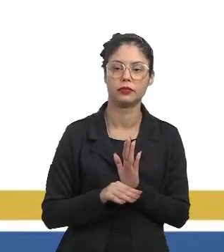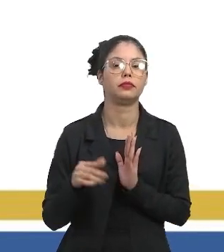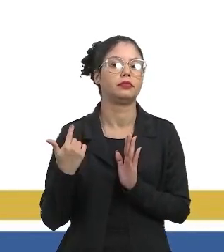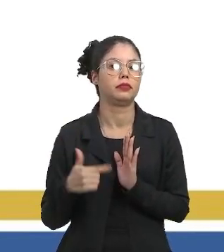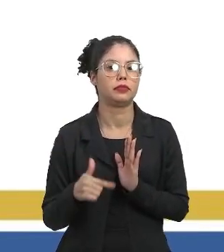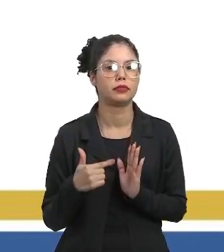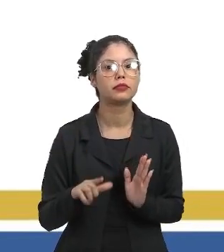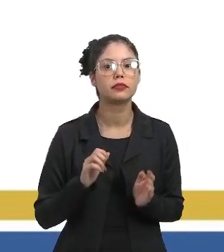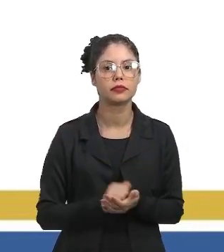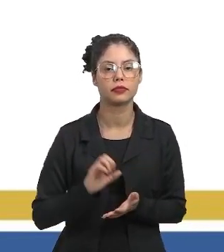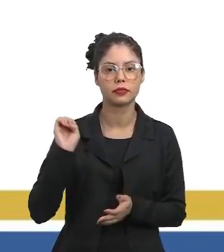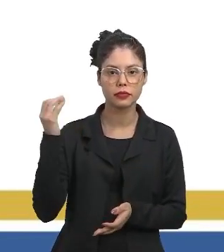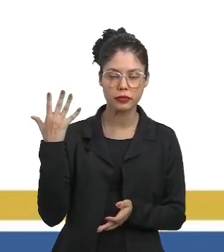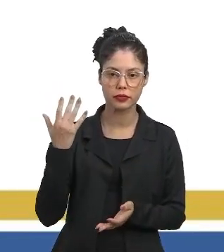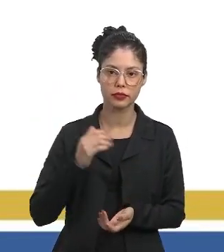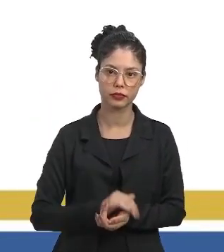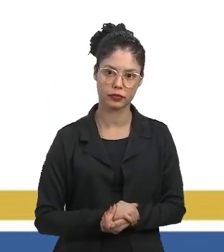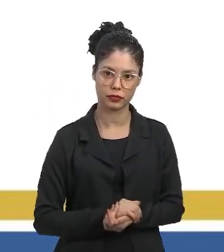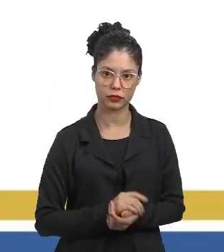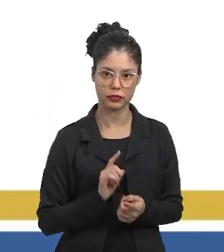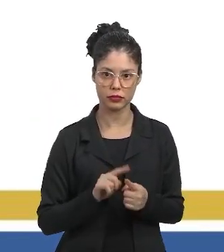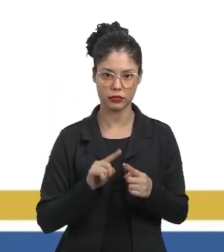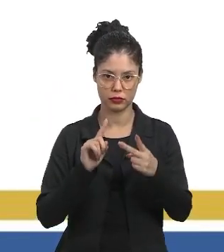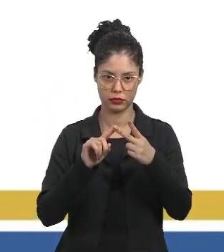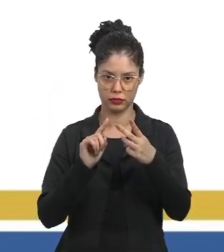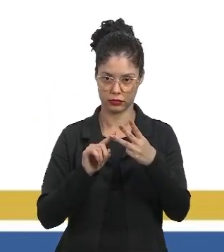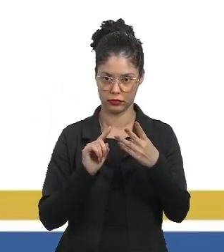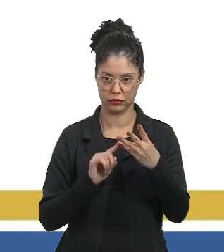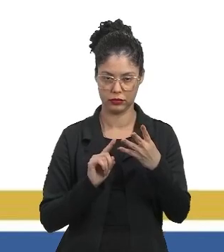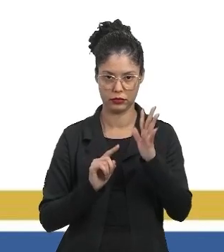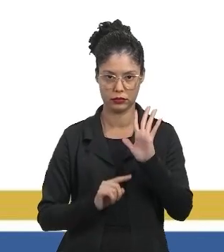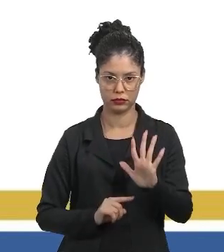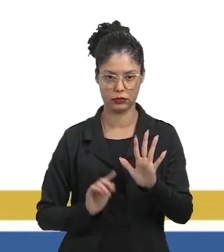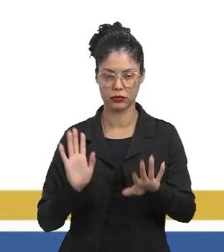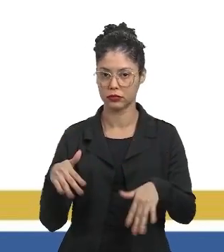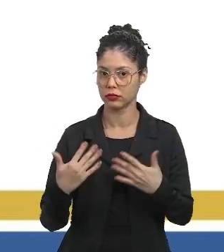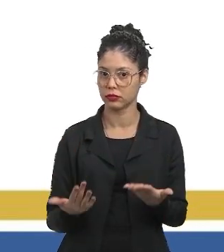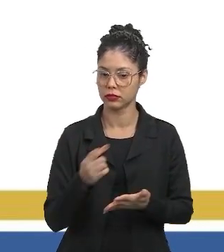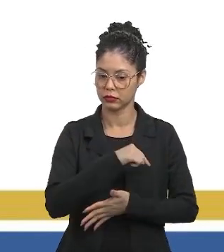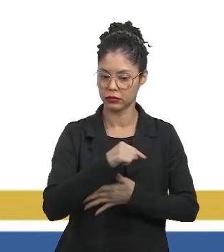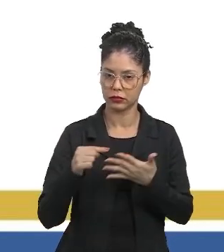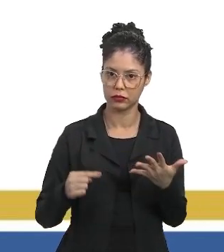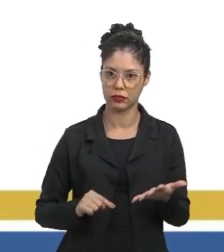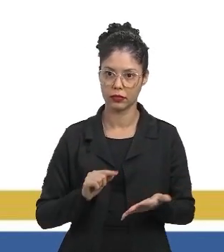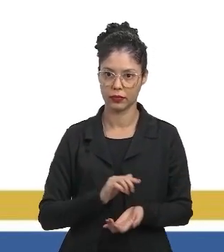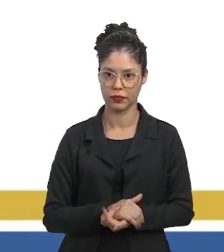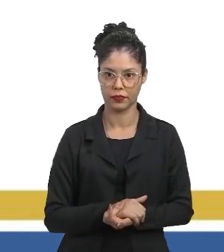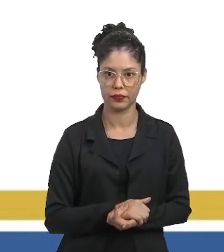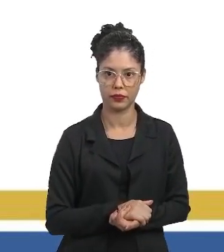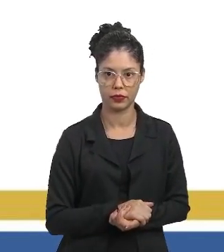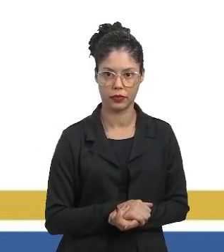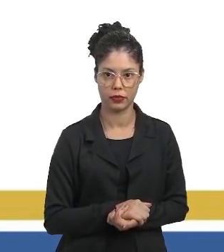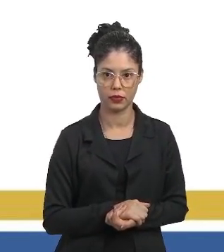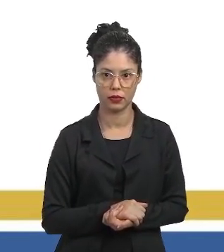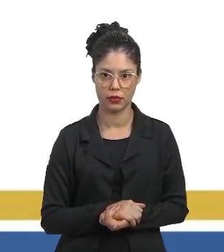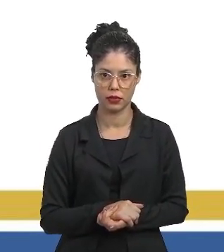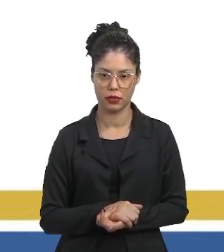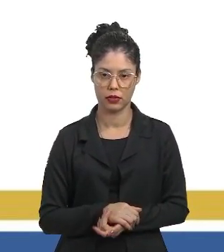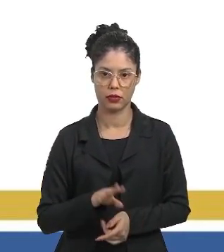ocorrer? 1, 2, 3, 4 ou 5? Eu vou dar logo a resposta para vocês.